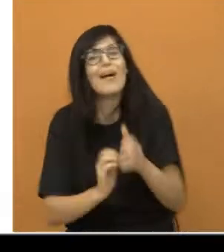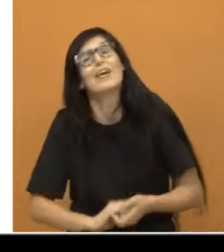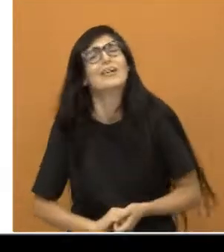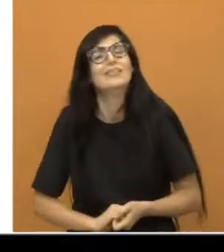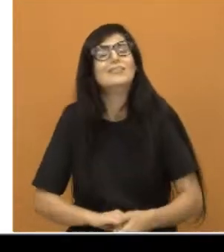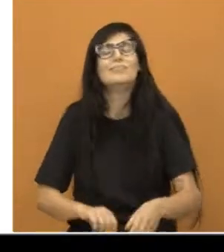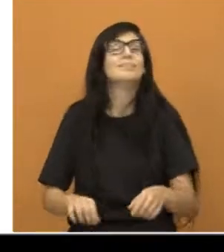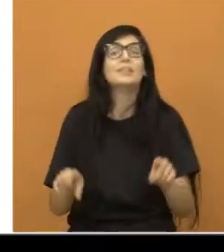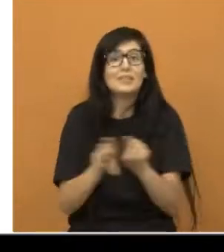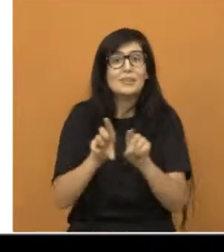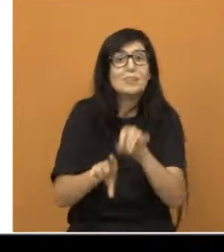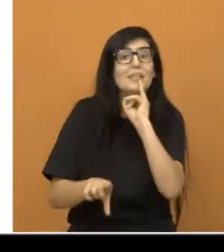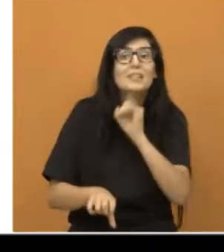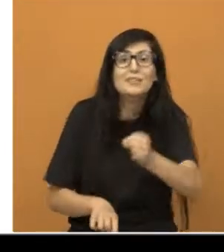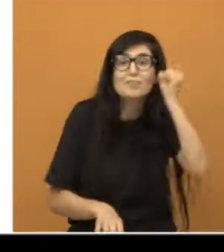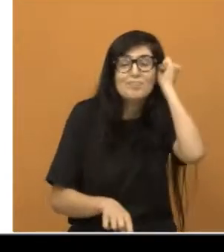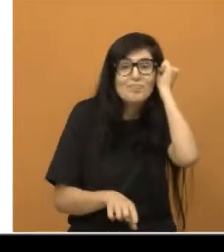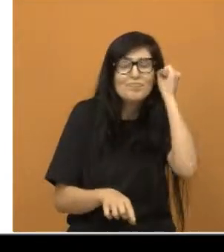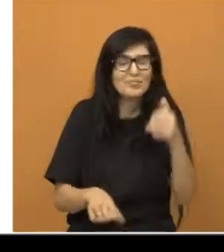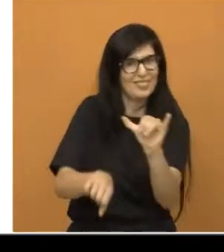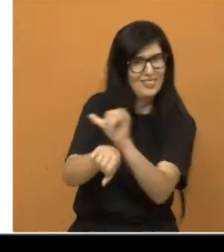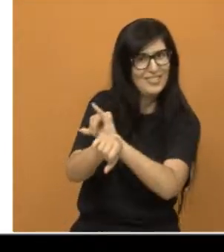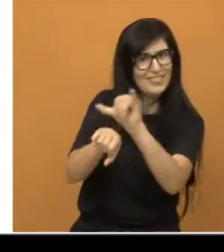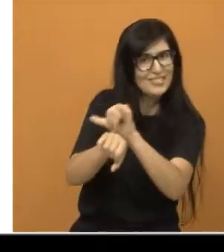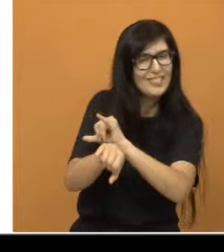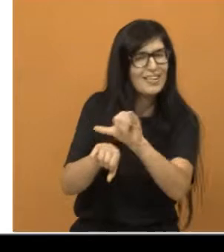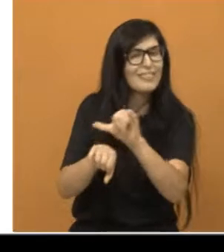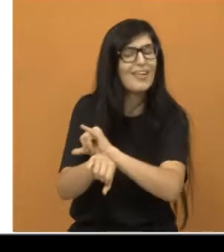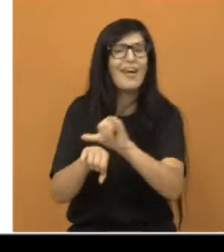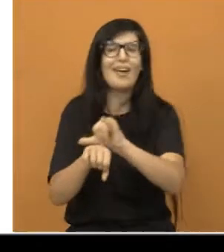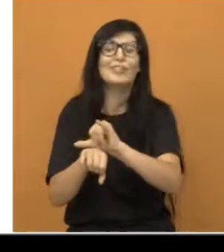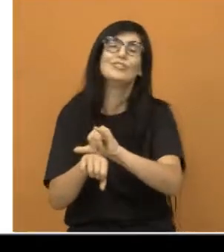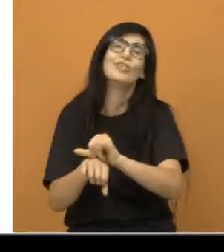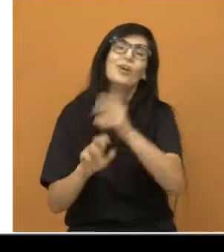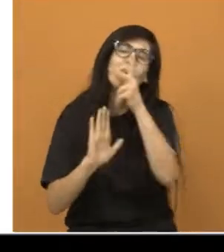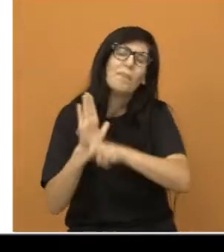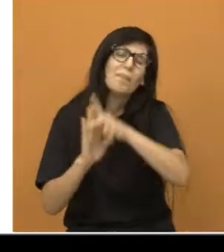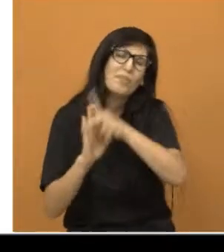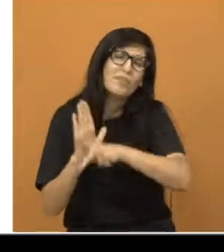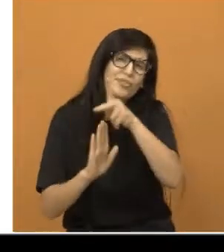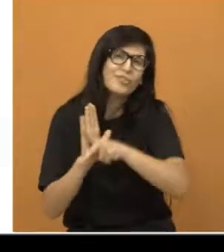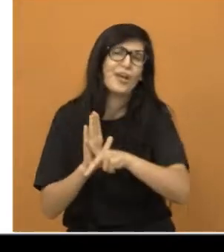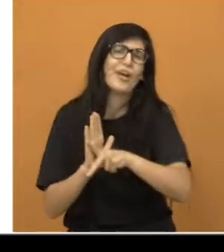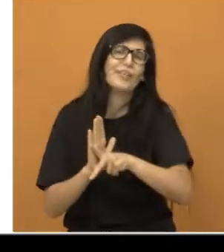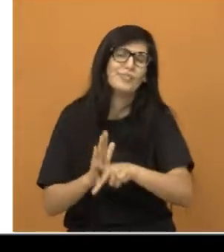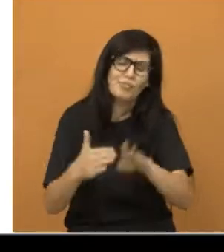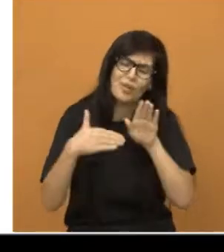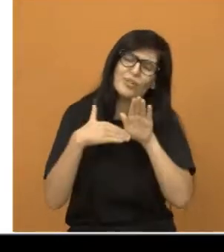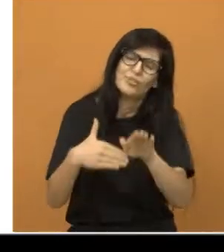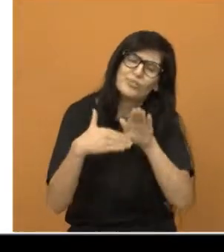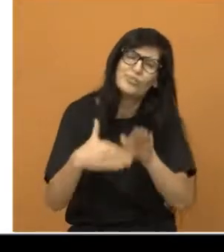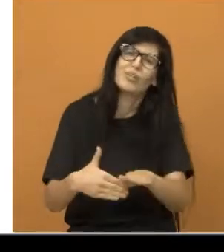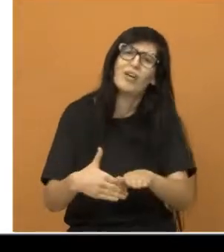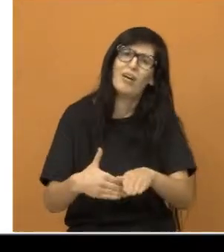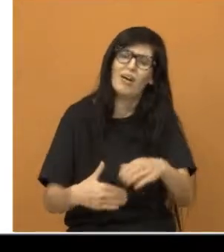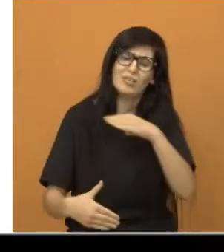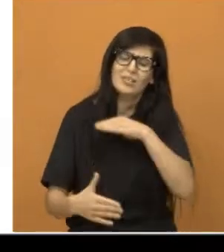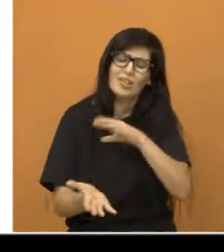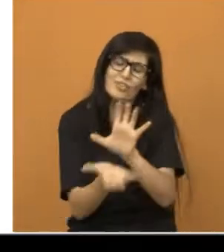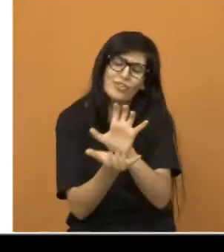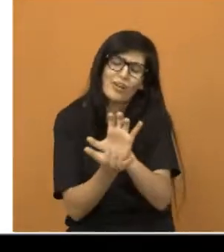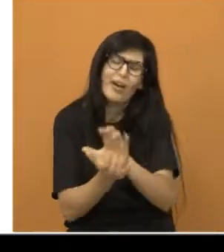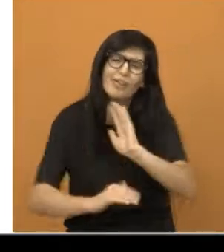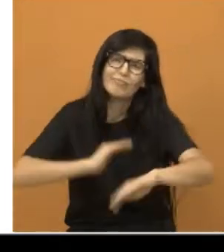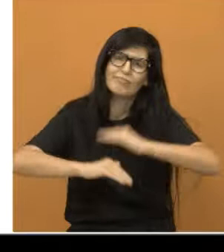buscar a forma de realizar esse grande projeto necessário para o município de Jacareí se desenvolver no que